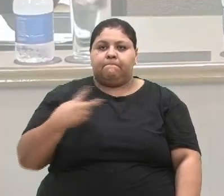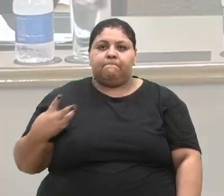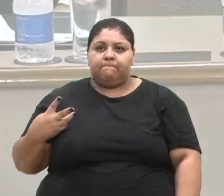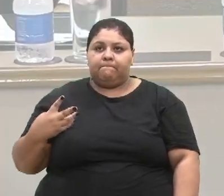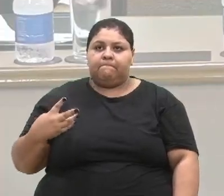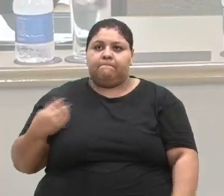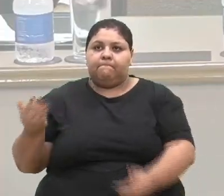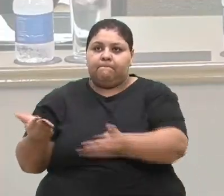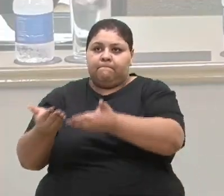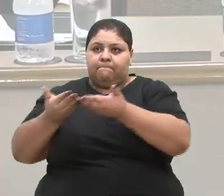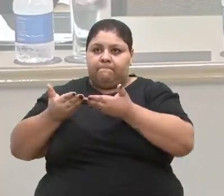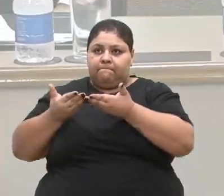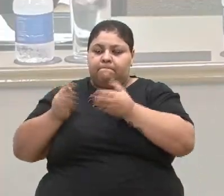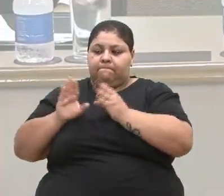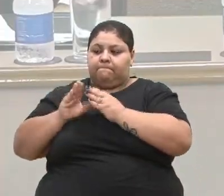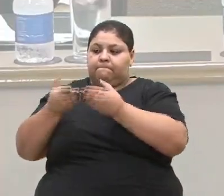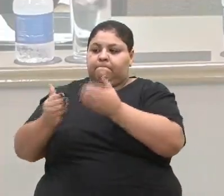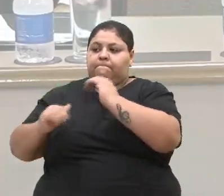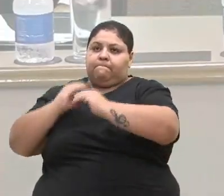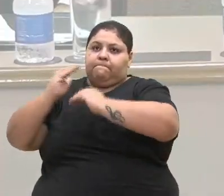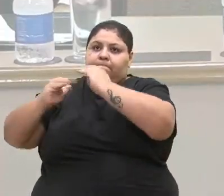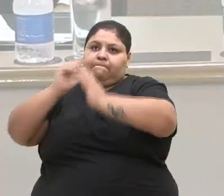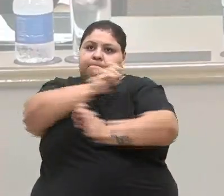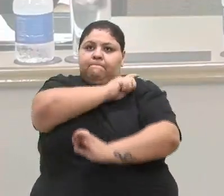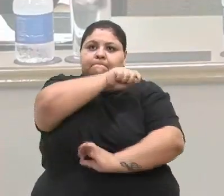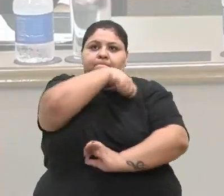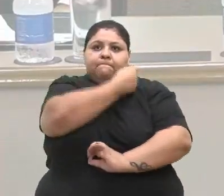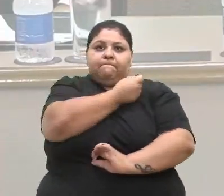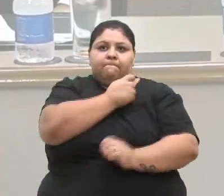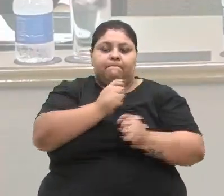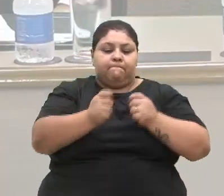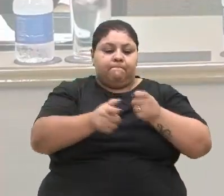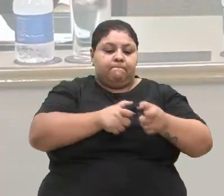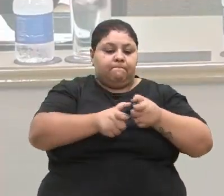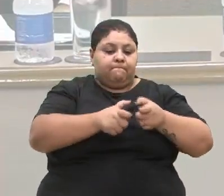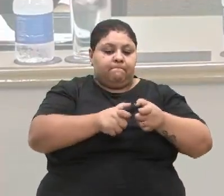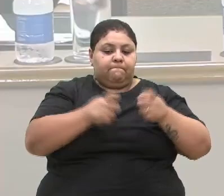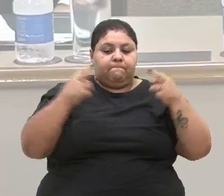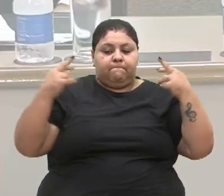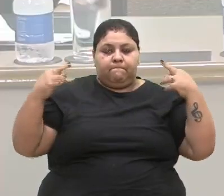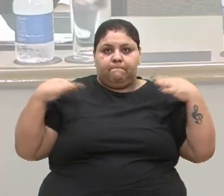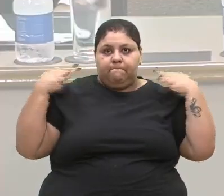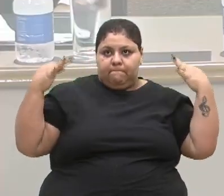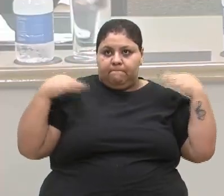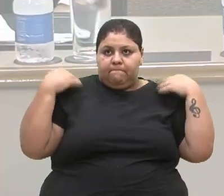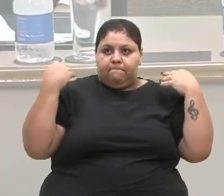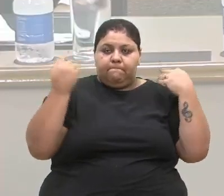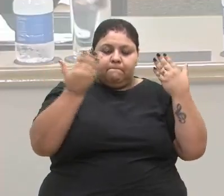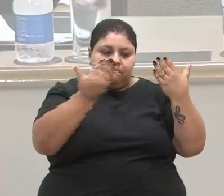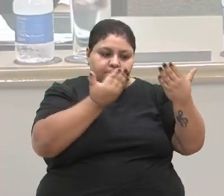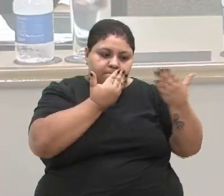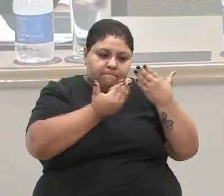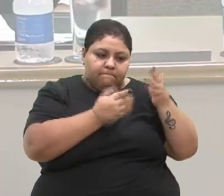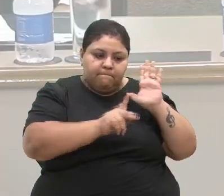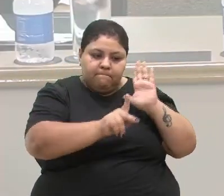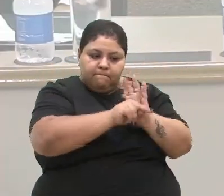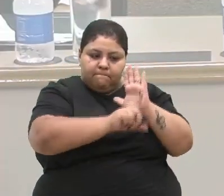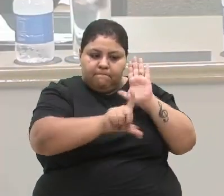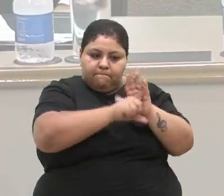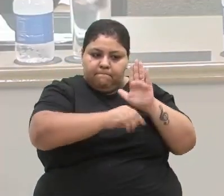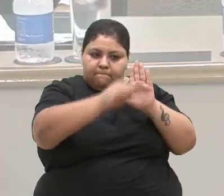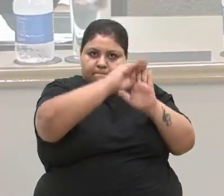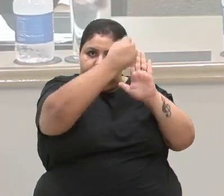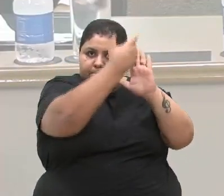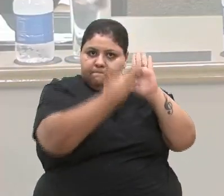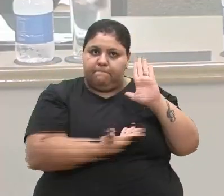recebe esta Comissão de Desenvolvimento Econômico, Fiscalização, Controle Justamentário e Turismo, para análise e parecer o projeto de lei acima